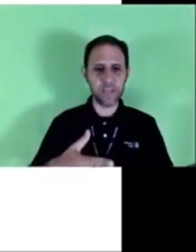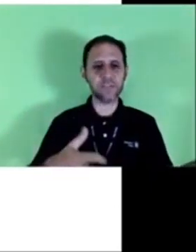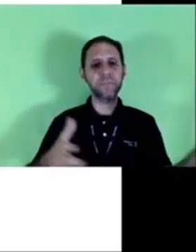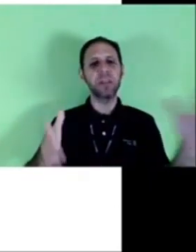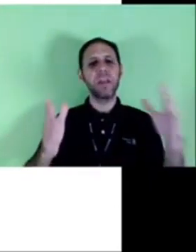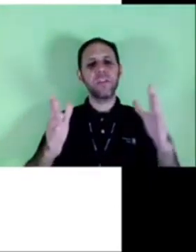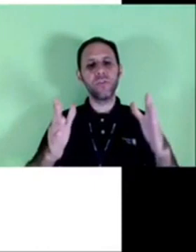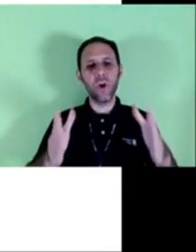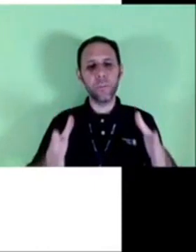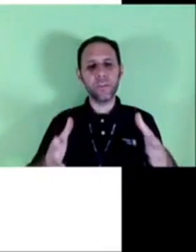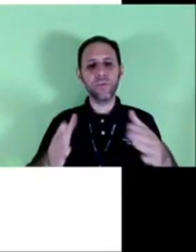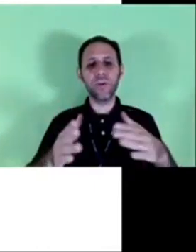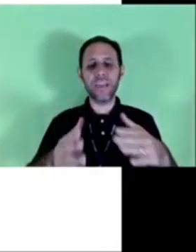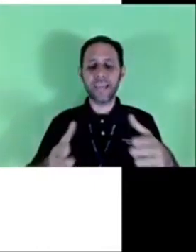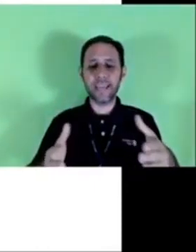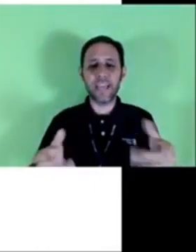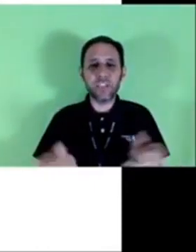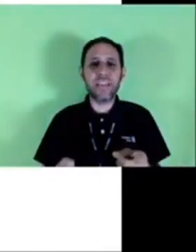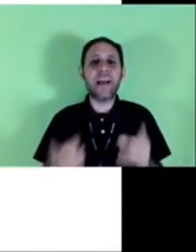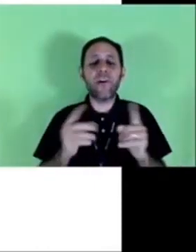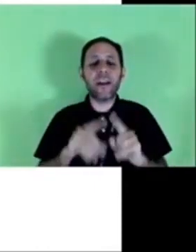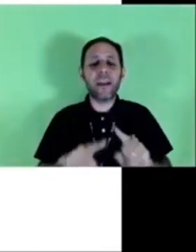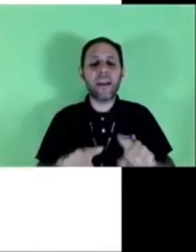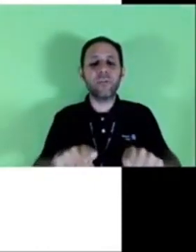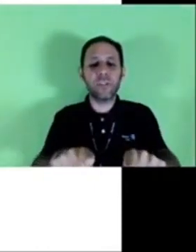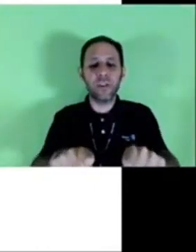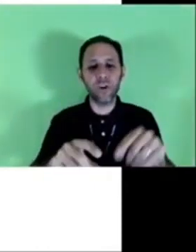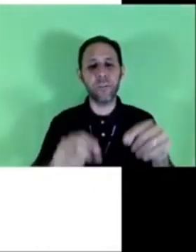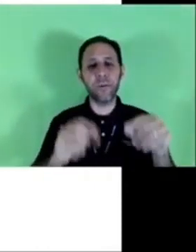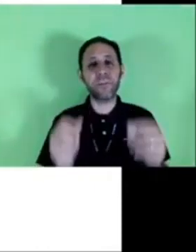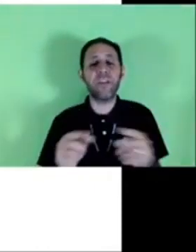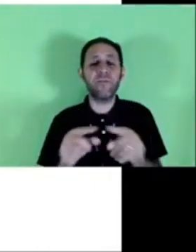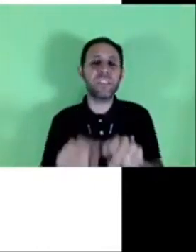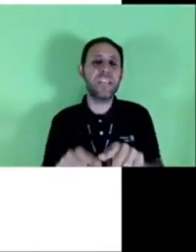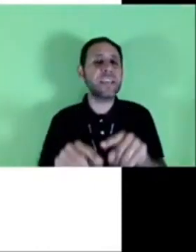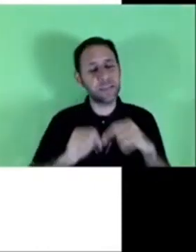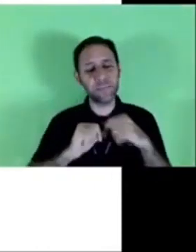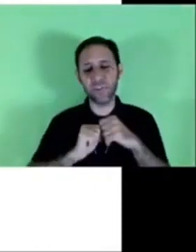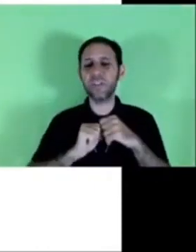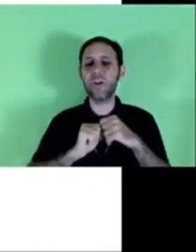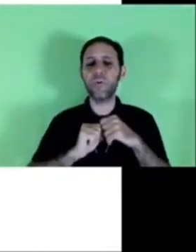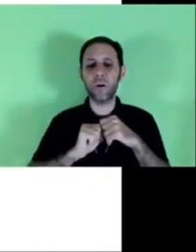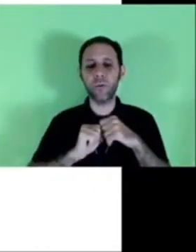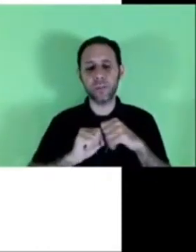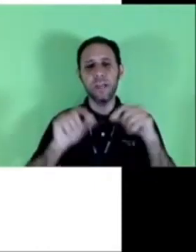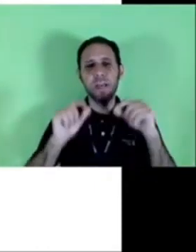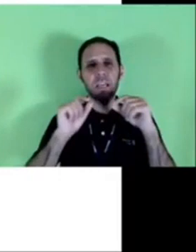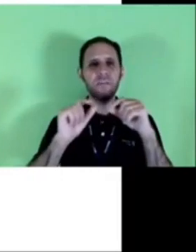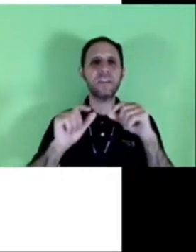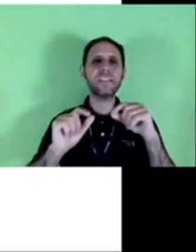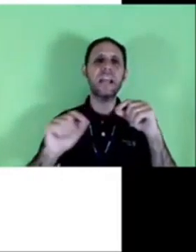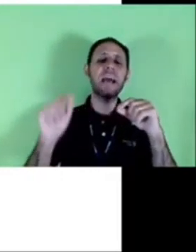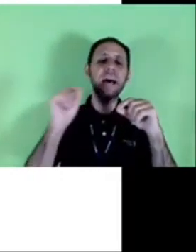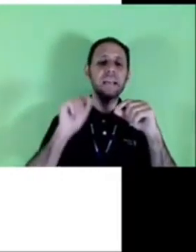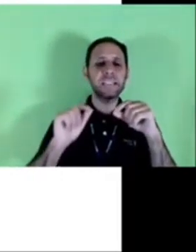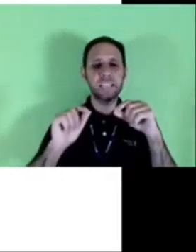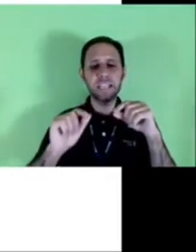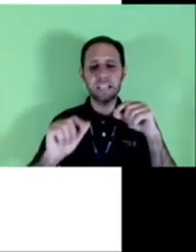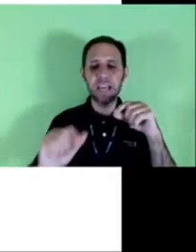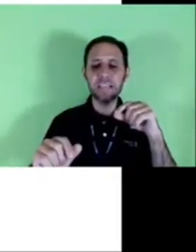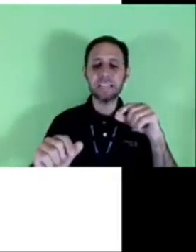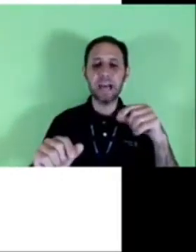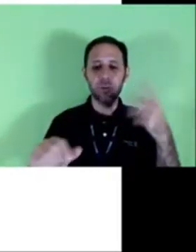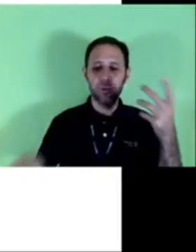outros documentos nome do requerente e agora é o teu nome porque é você que está pedindo alguma coisa que vai estar lá